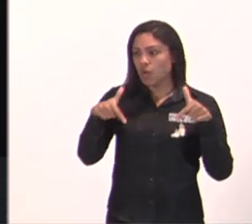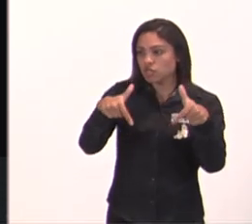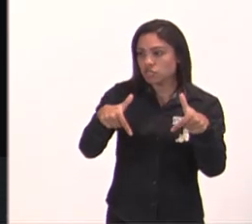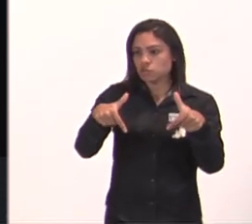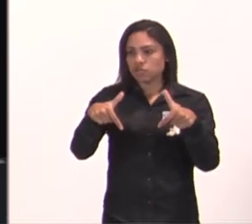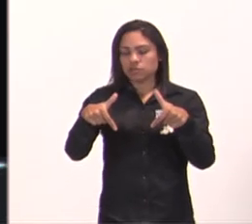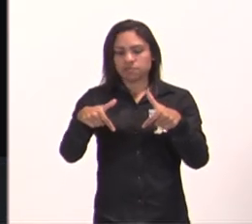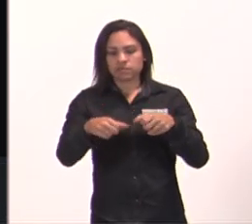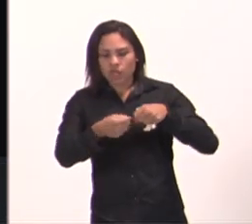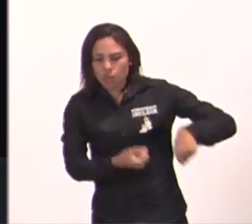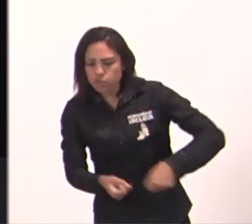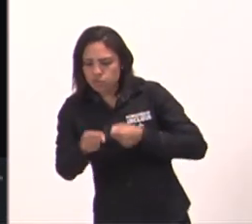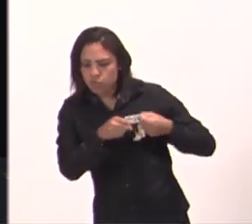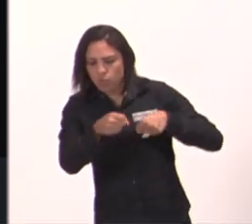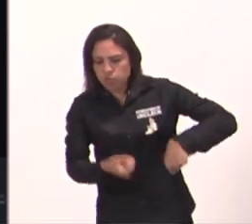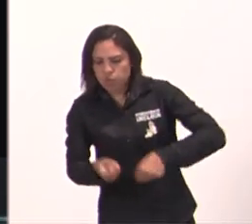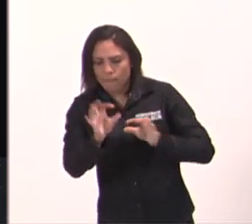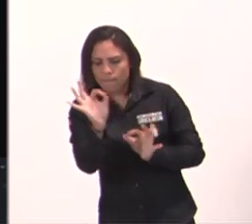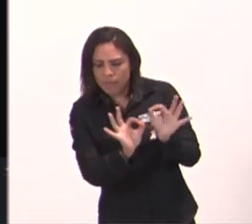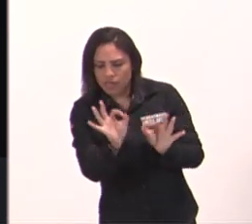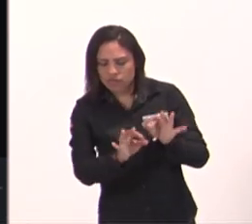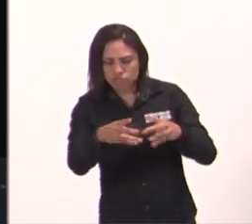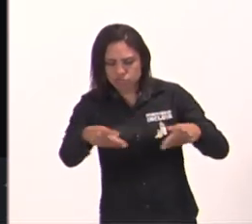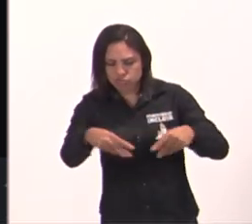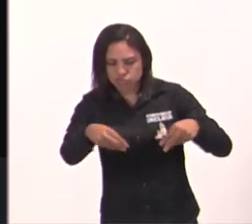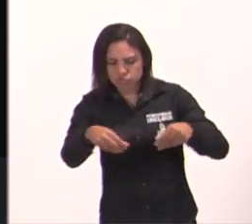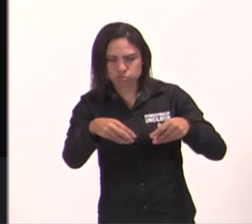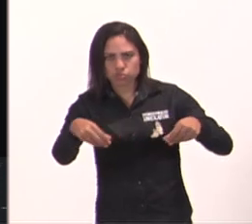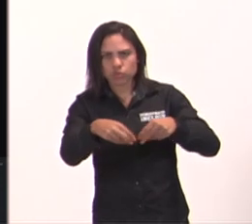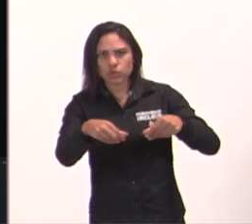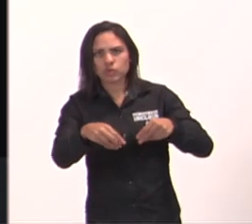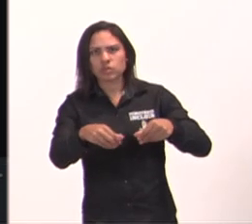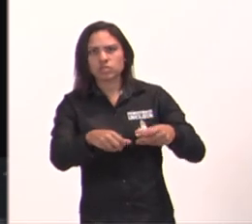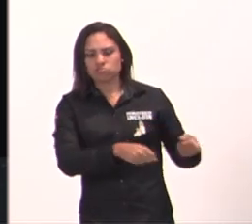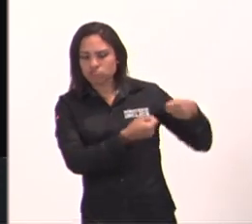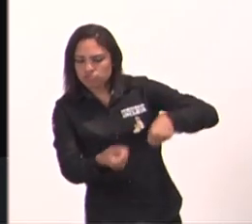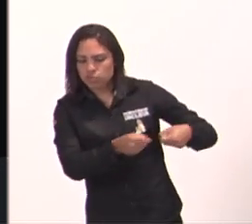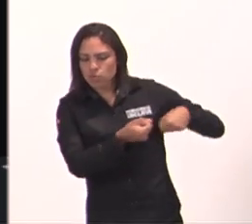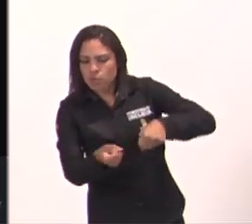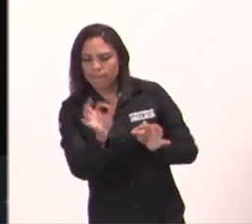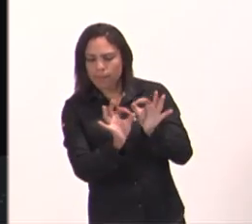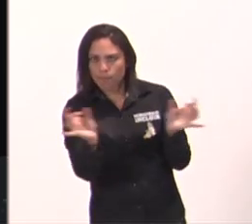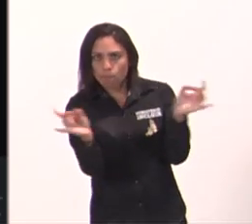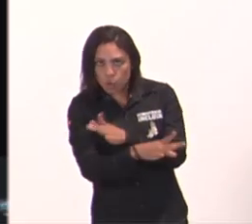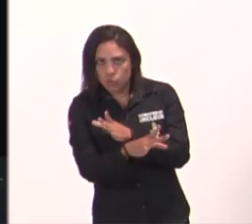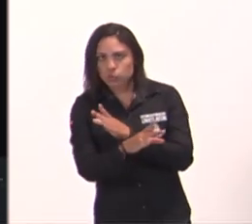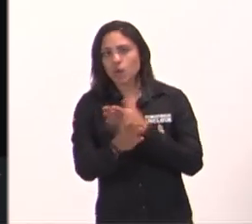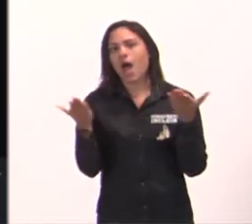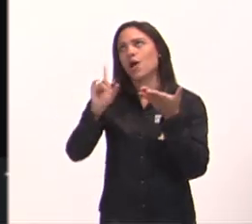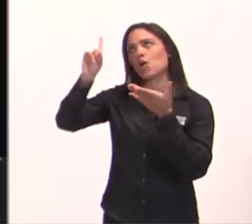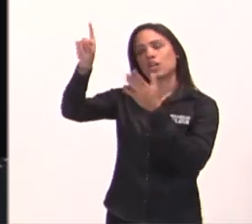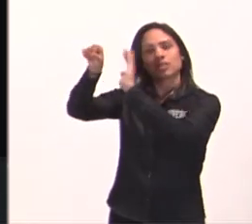mas o que você não pode fazer, eu que sou Deus Todo-Poderoso, vou fazer, é isso que Deus está dizendo, é isso que Deus está dizendo,